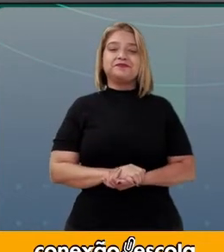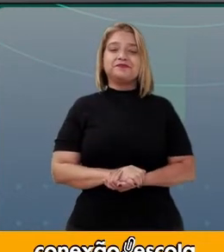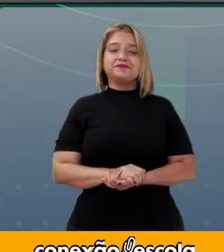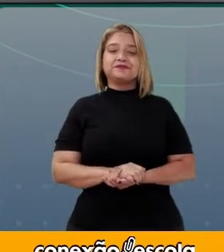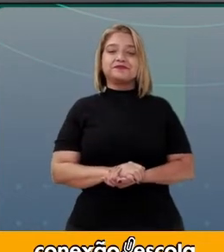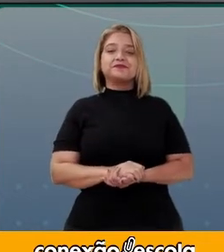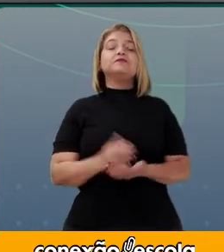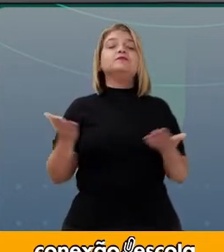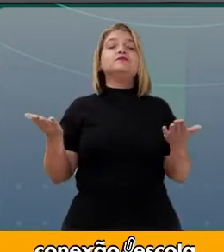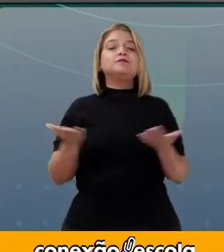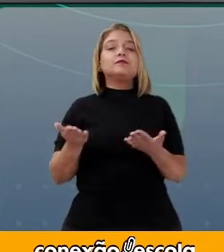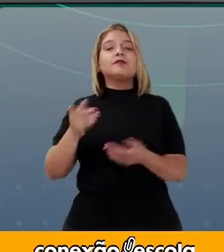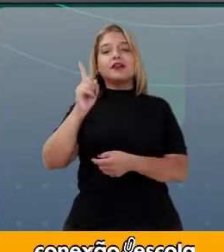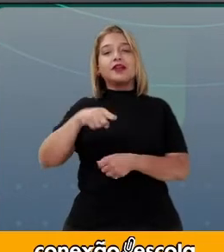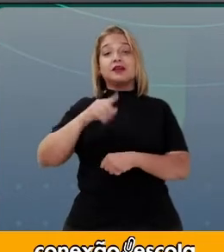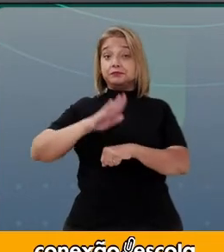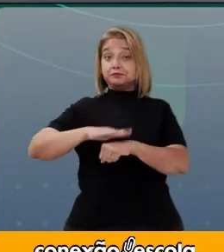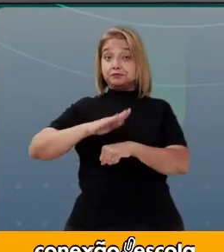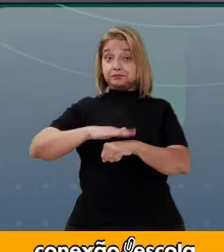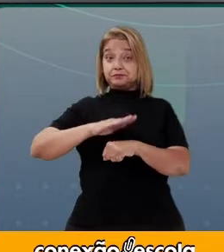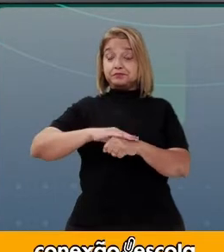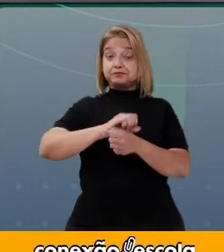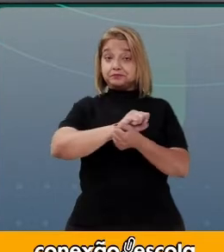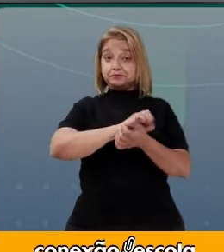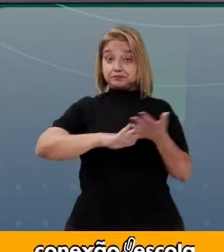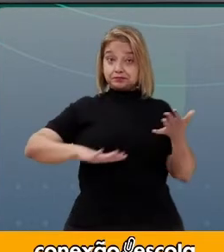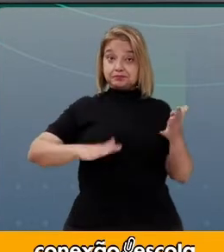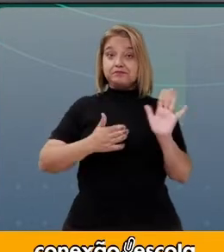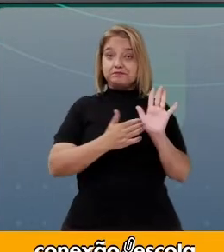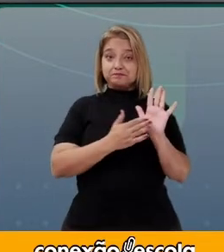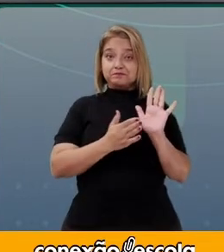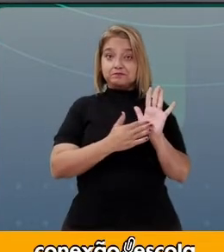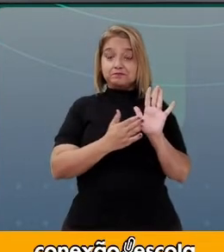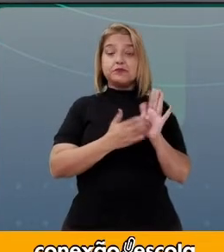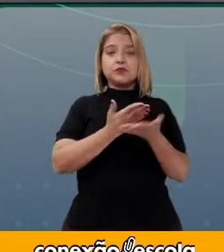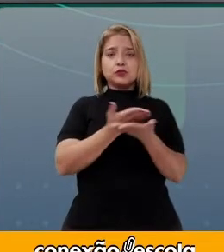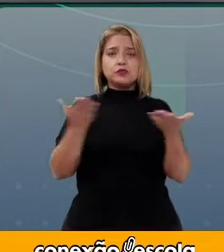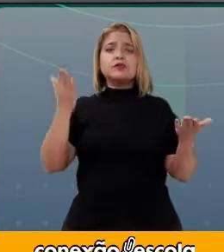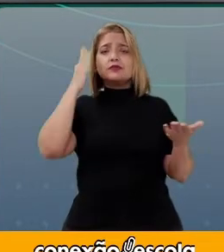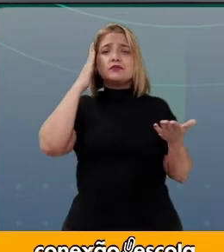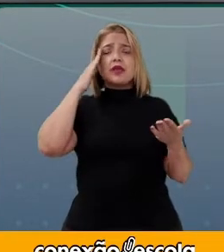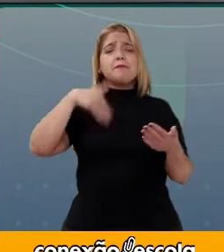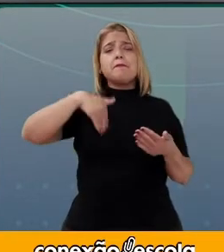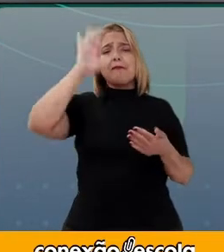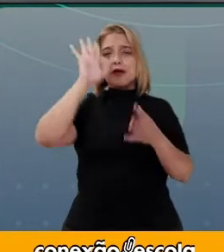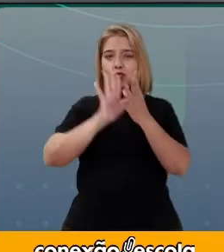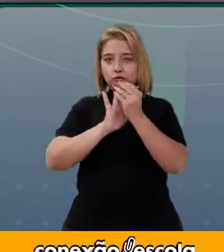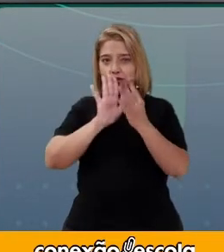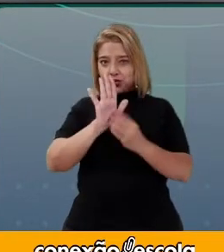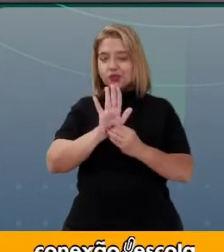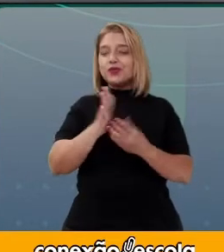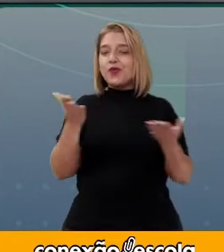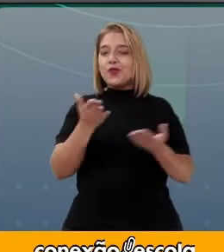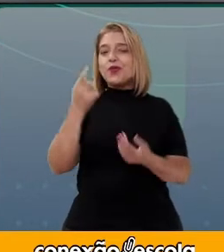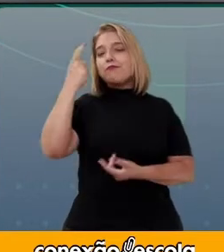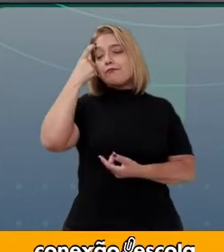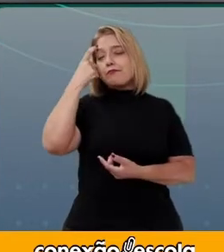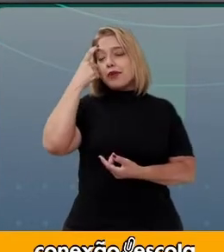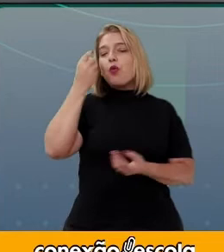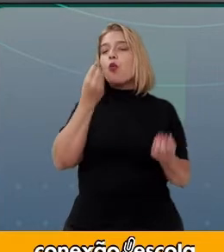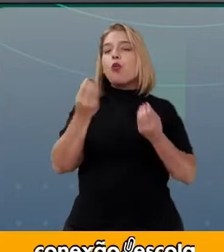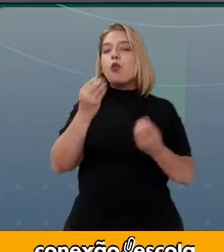E agora É o momento Da nossa ação Propositiva Você sabe um pouco mais Sobre esse conteúdo? Então é hora de pensar E